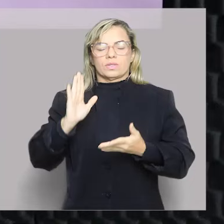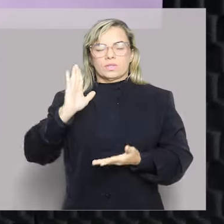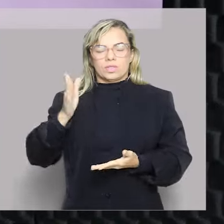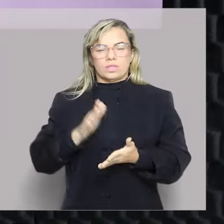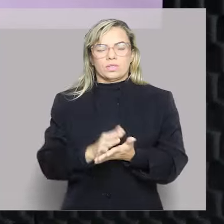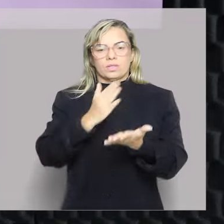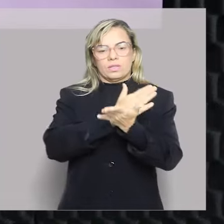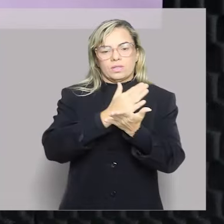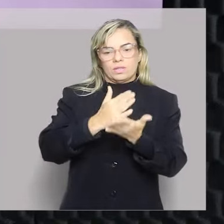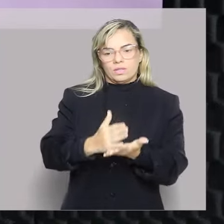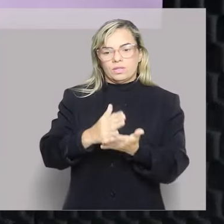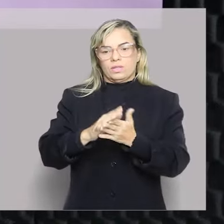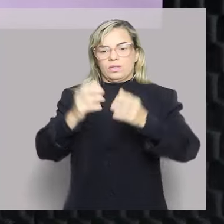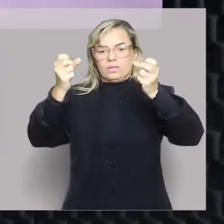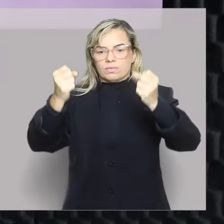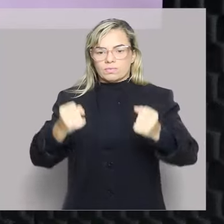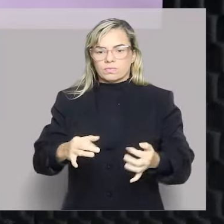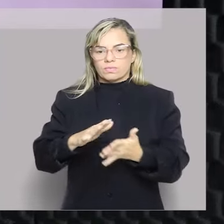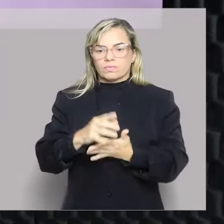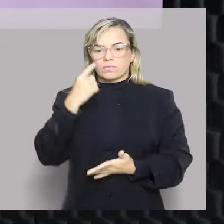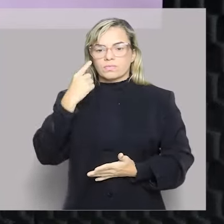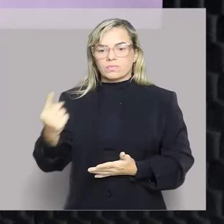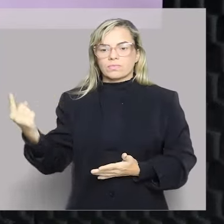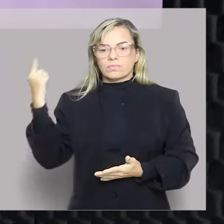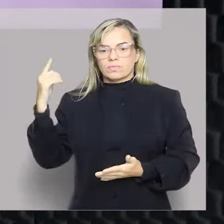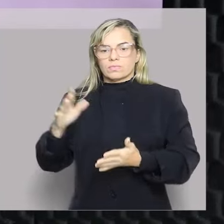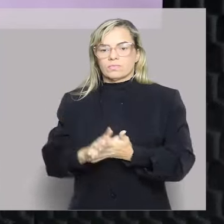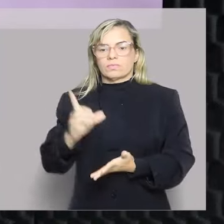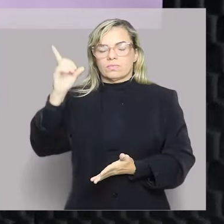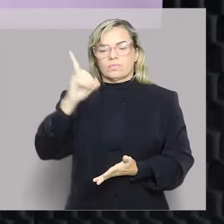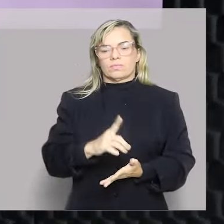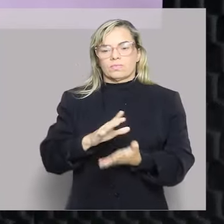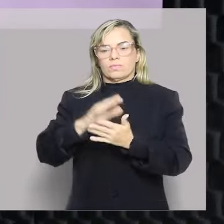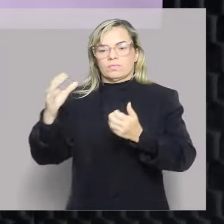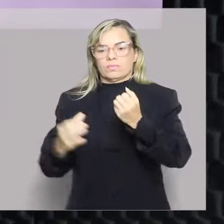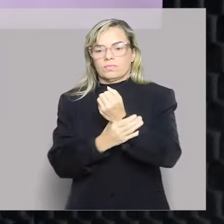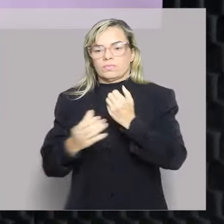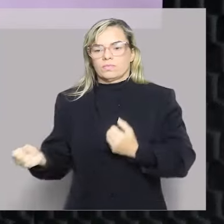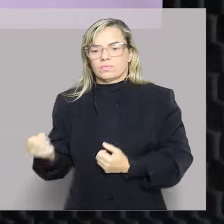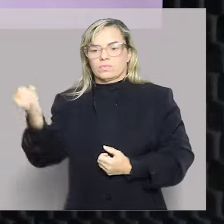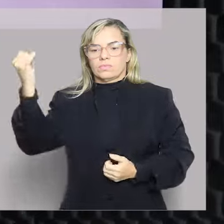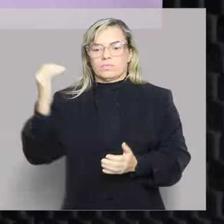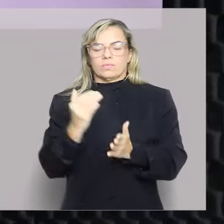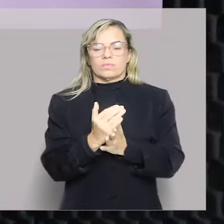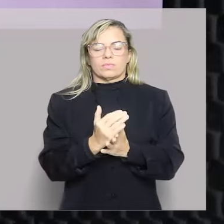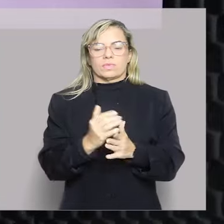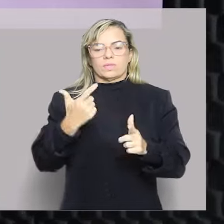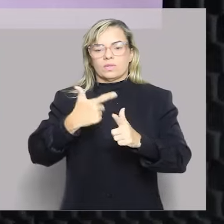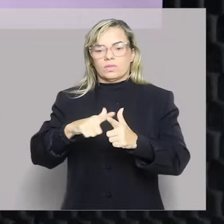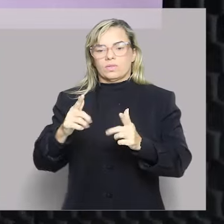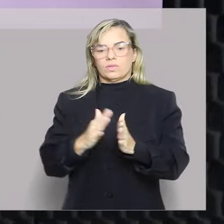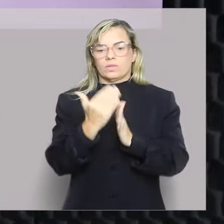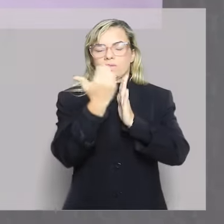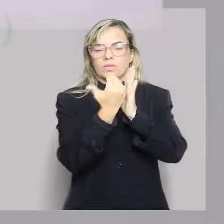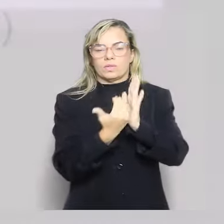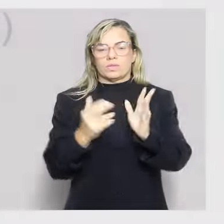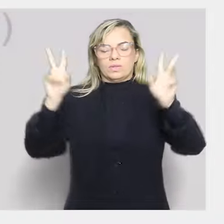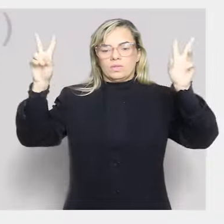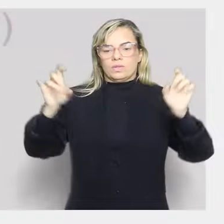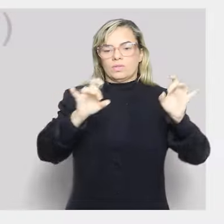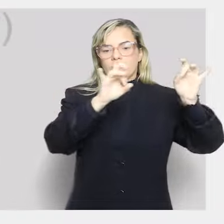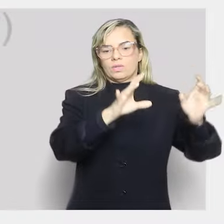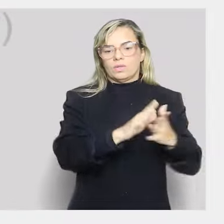preste atenção que está só no comecinho. Direitos e garantias fundamentais estão divididos por temas específicos na Constituição. Primeiro,